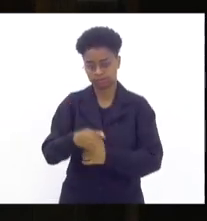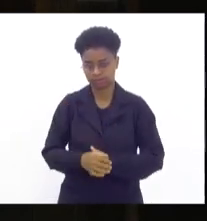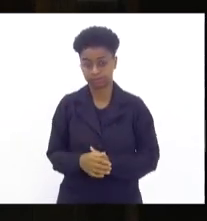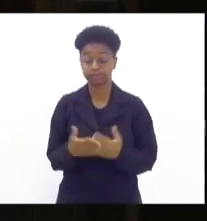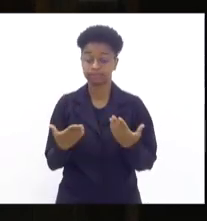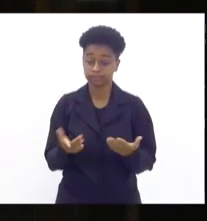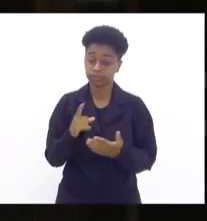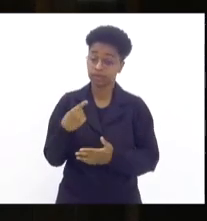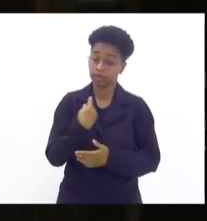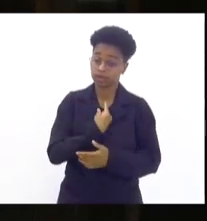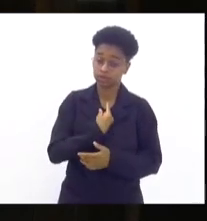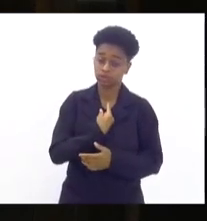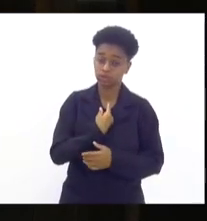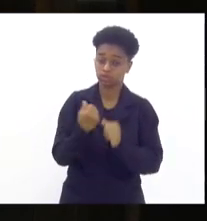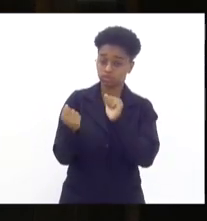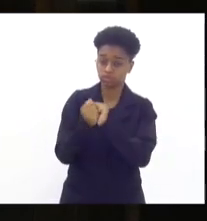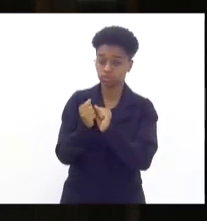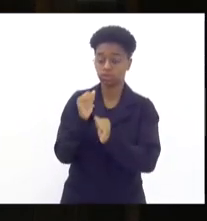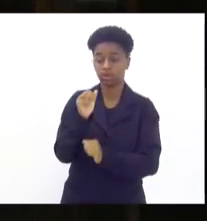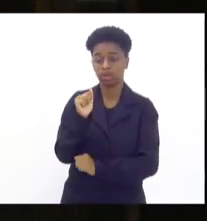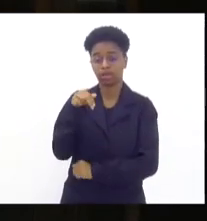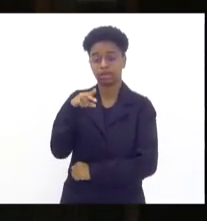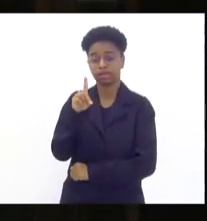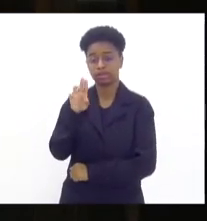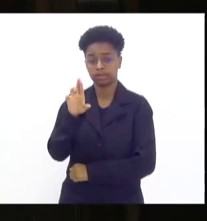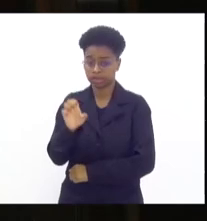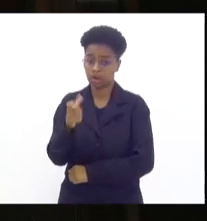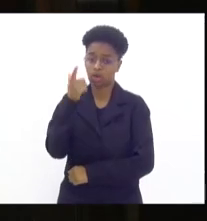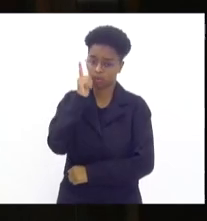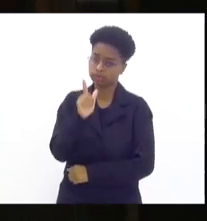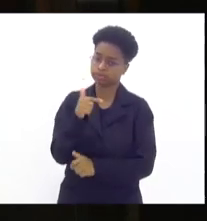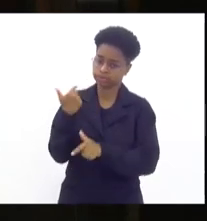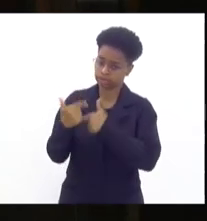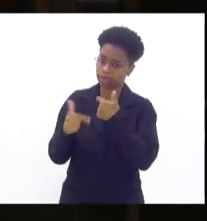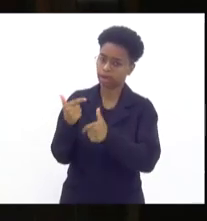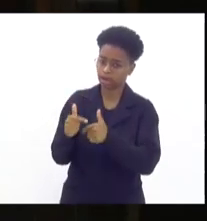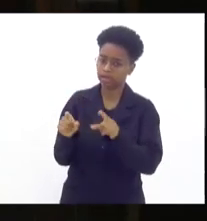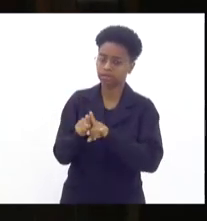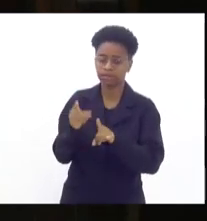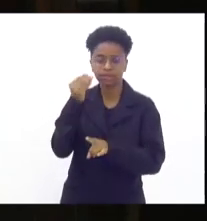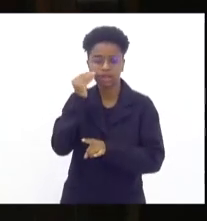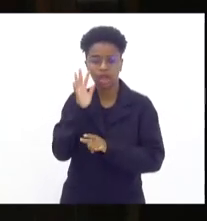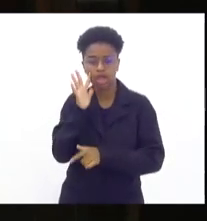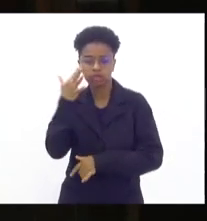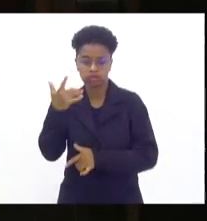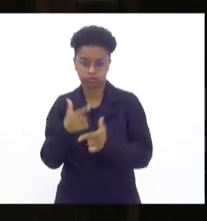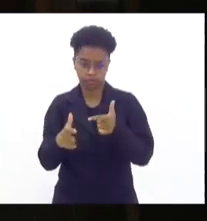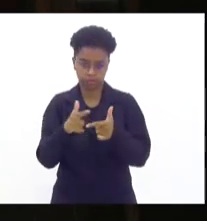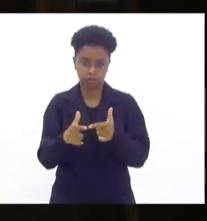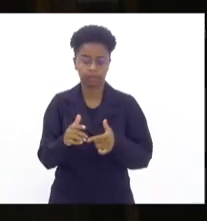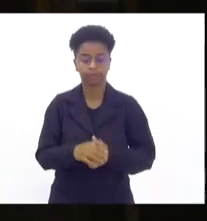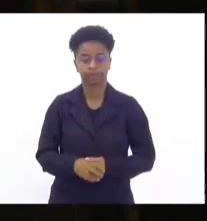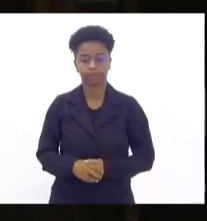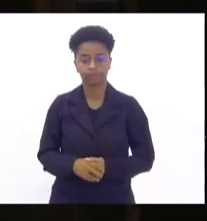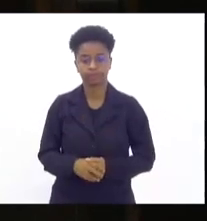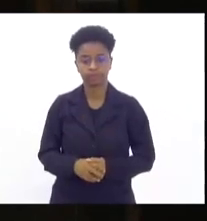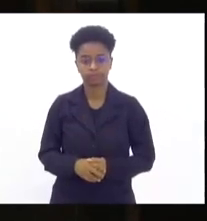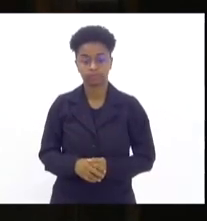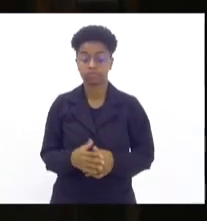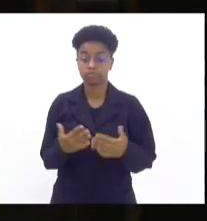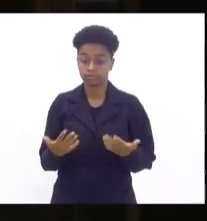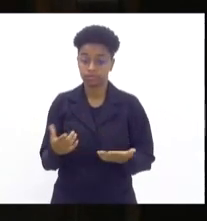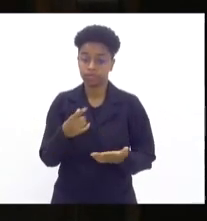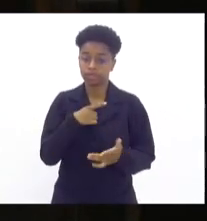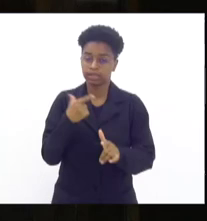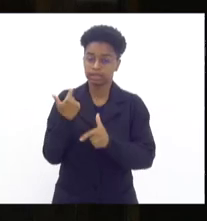Então, vamos, o coronel André Henrique, tenho certeza que ele vai fazer o mesmo trabalho e a gente vai resolver esse problema. Então, gente tem uma, nesse trabalho